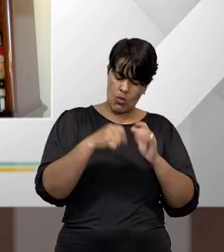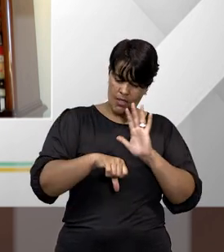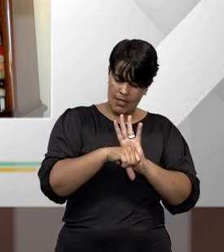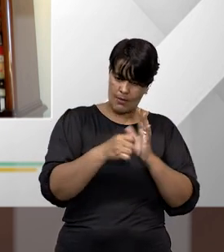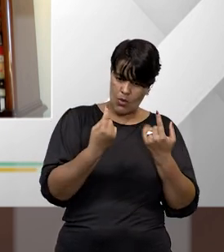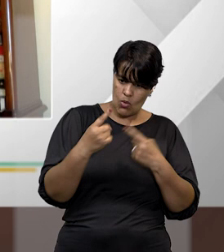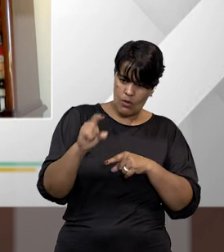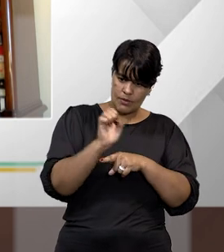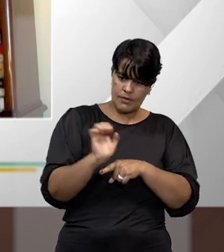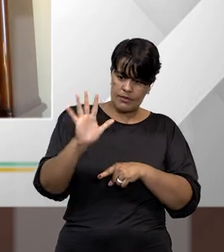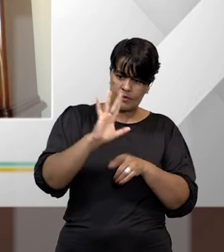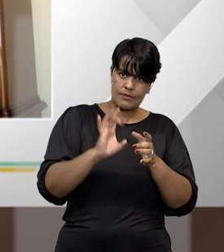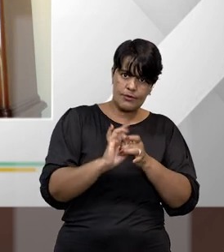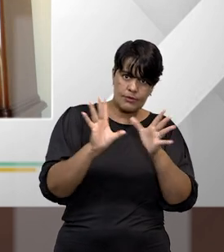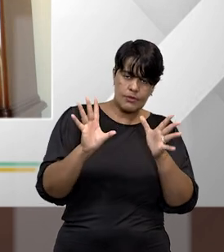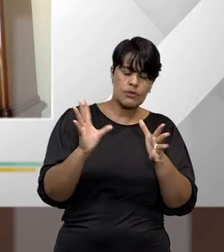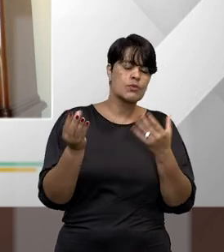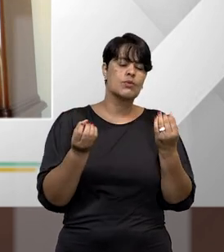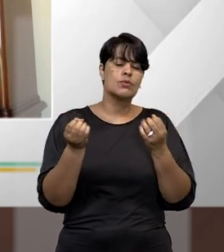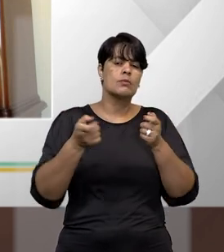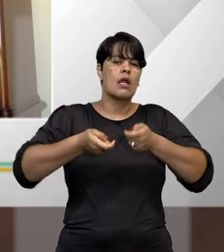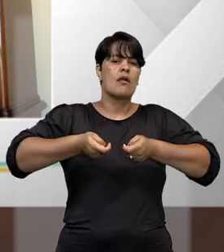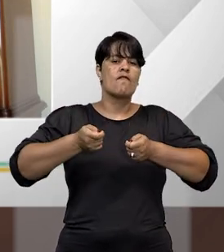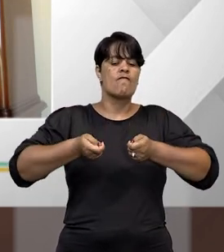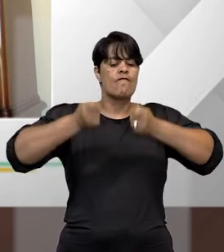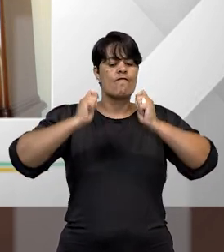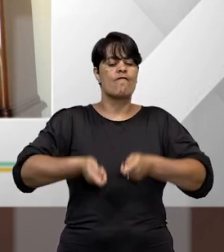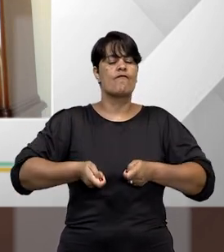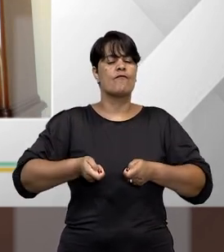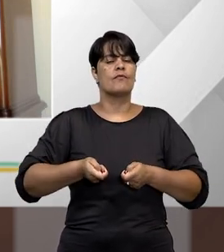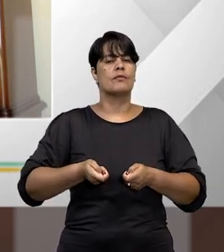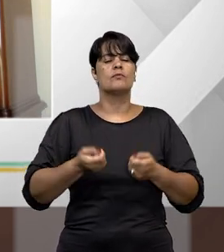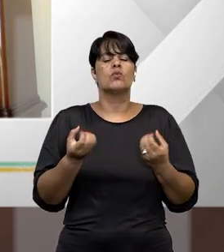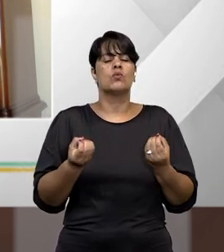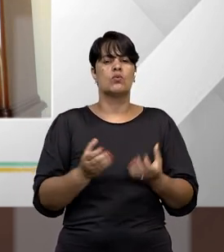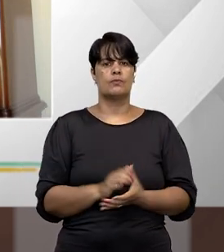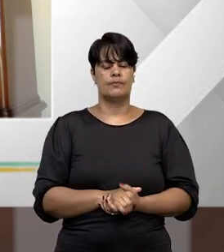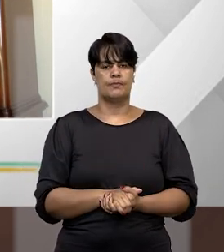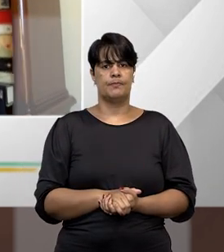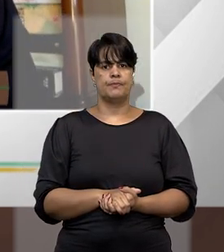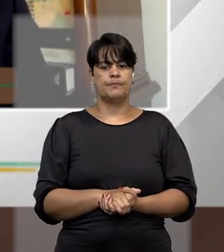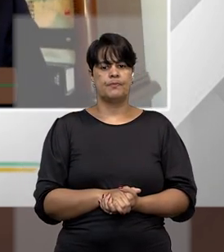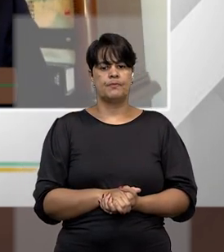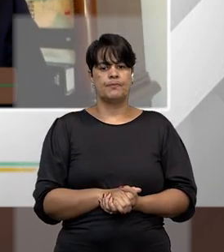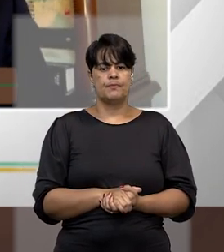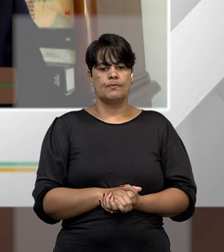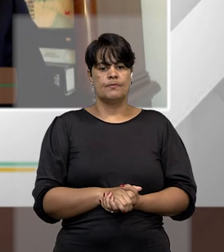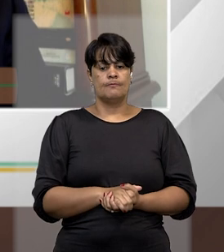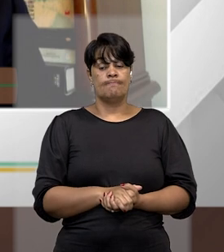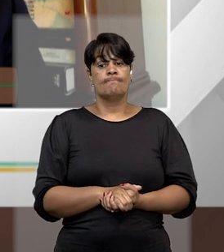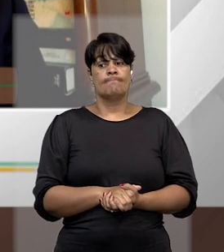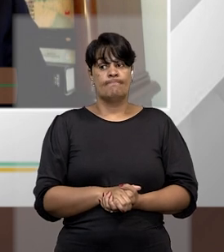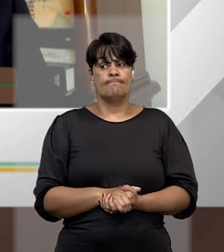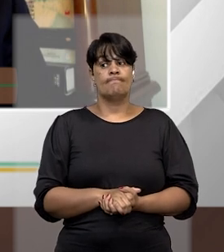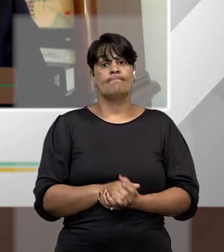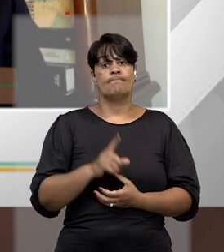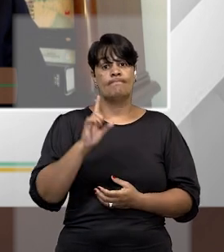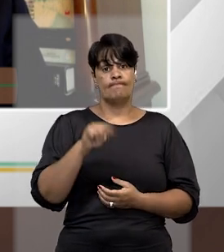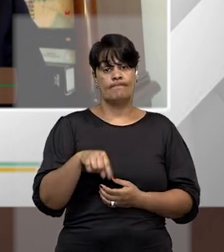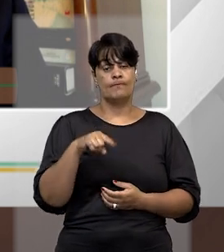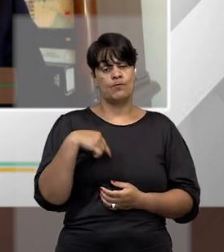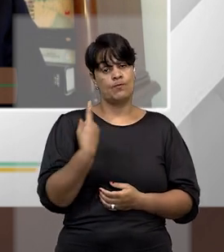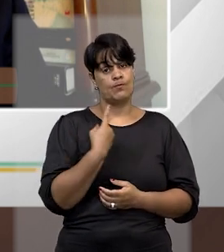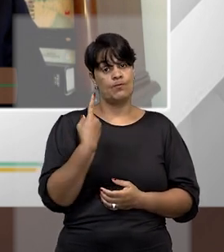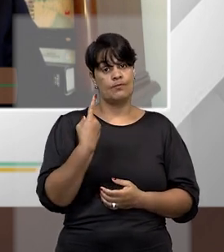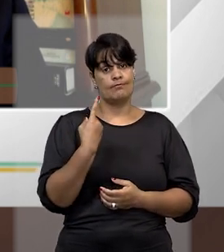É, veja, mostrar que nós temos punição para esse